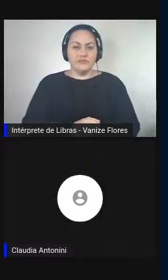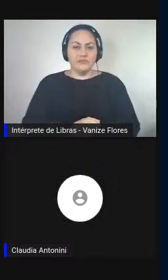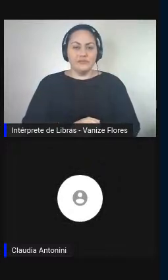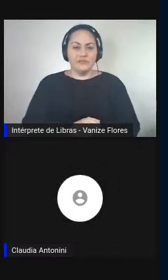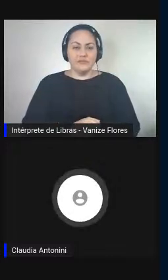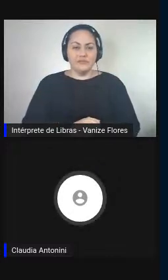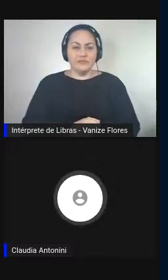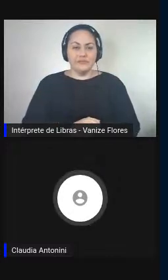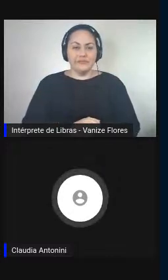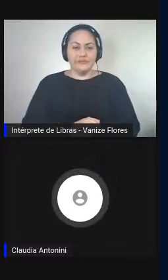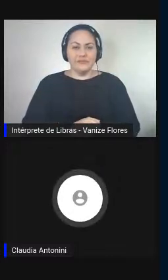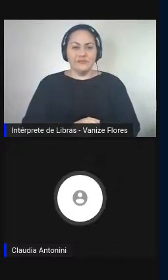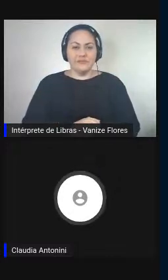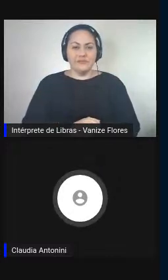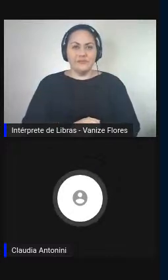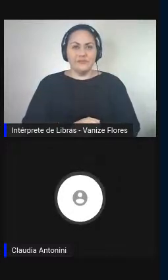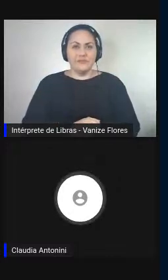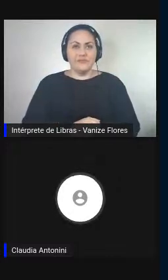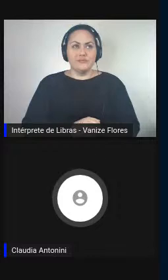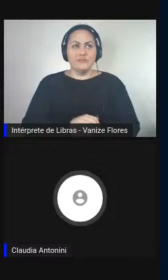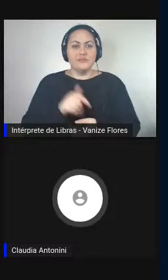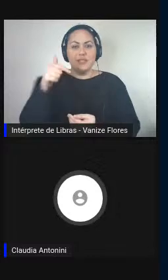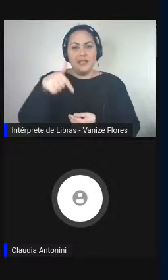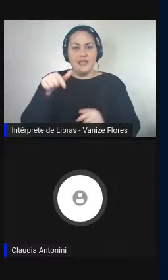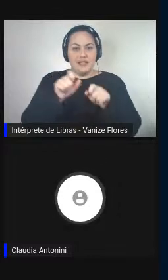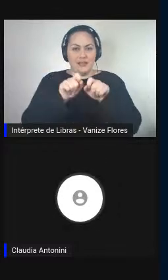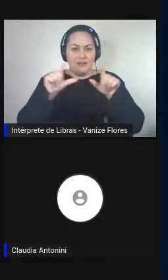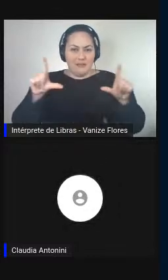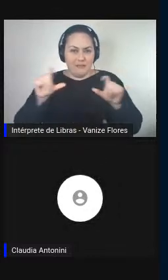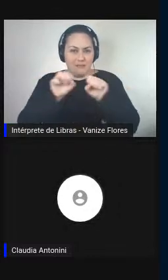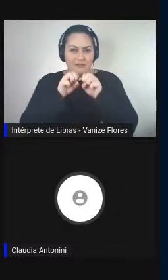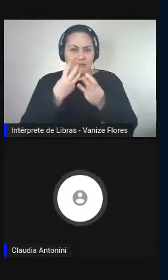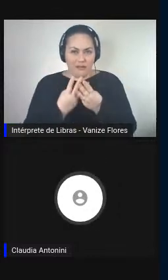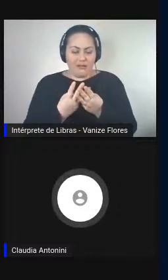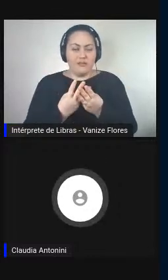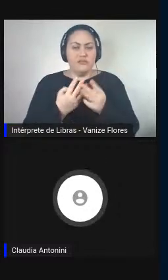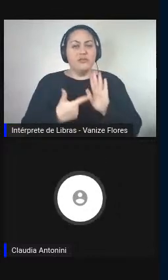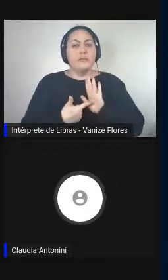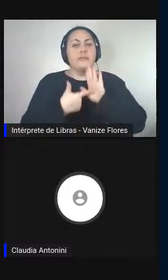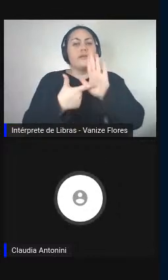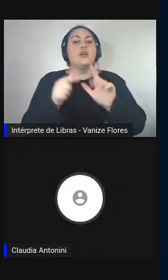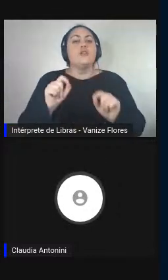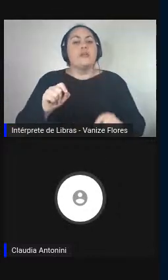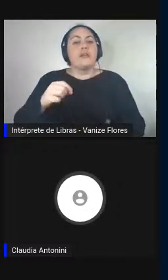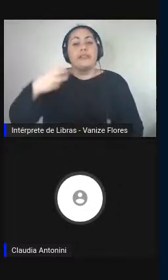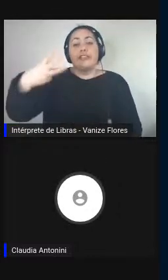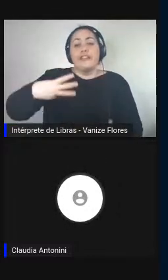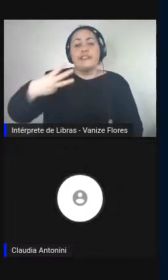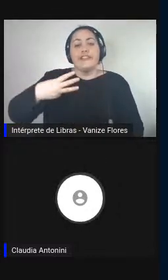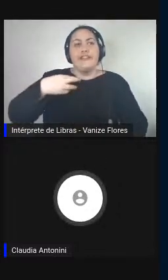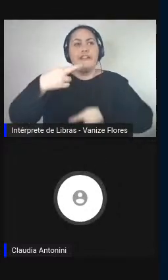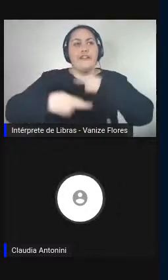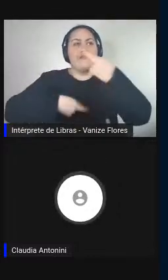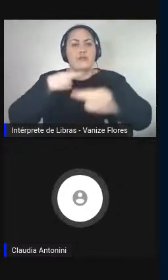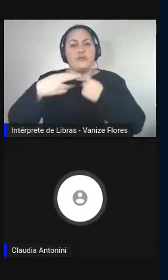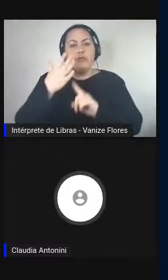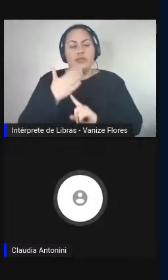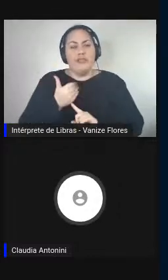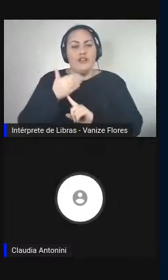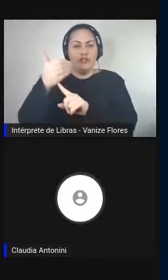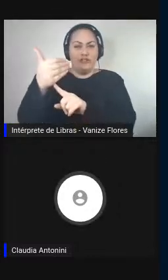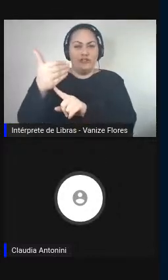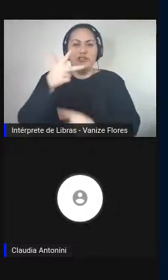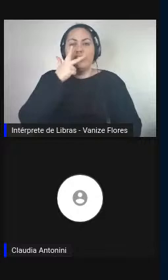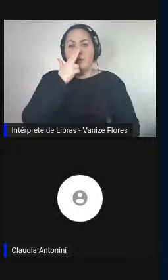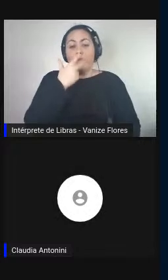Neste slide, se representa a terceira revolução tecnológica, como dizíamos